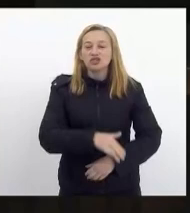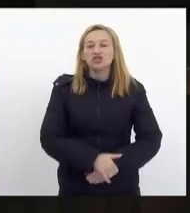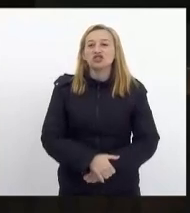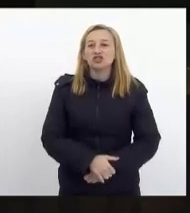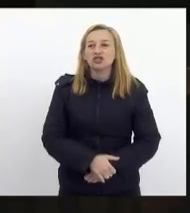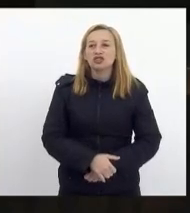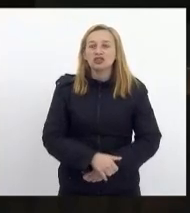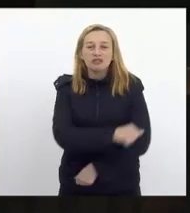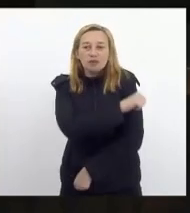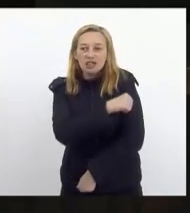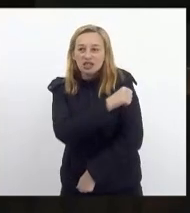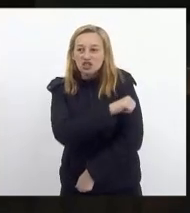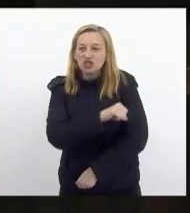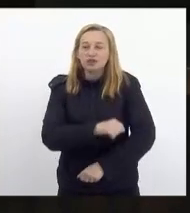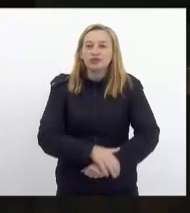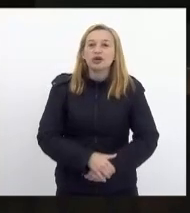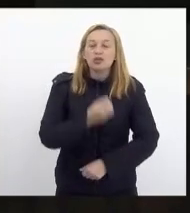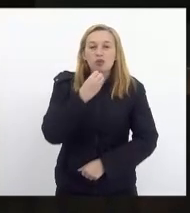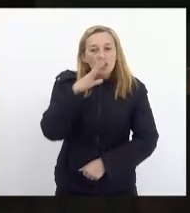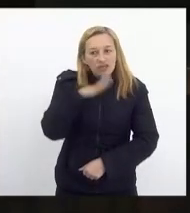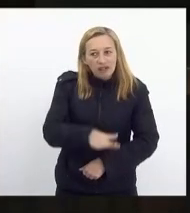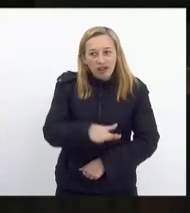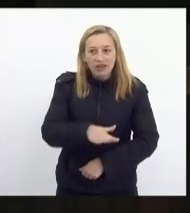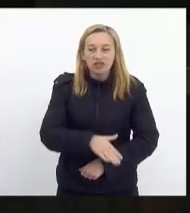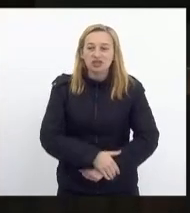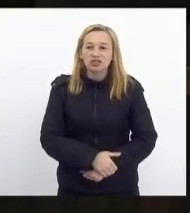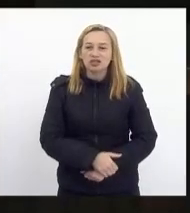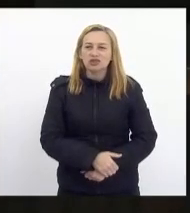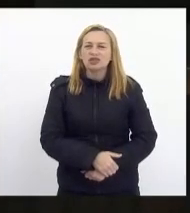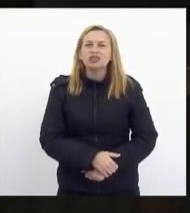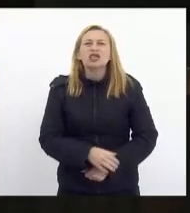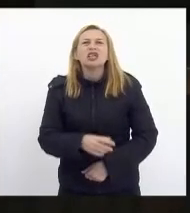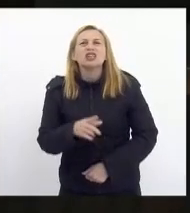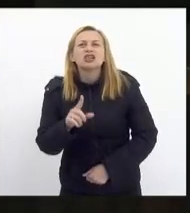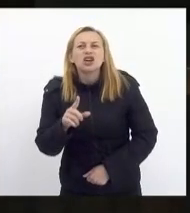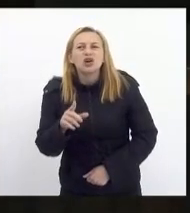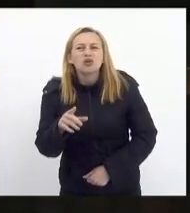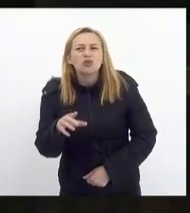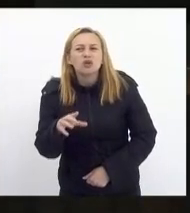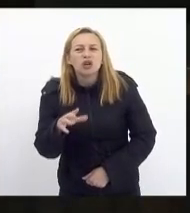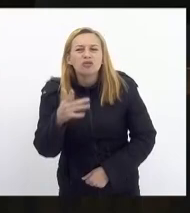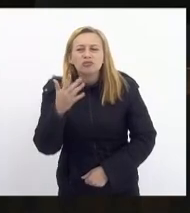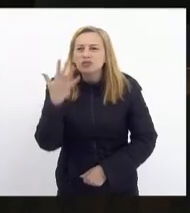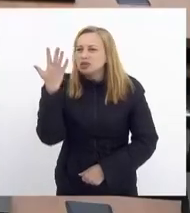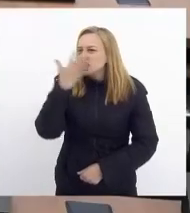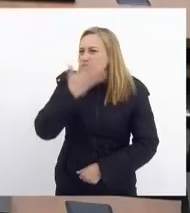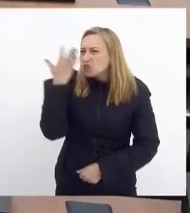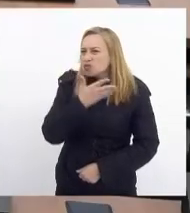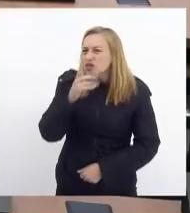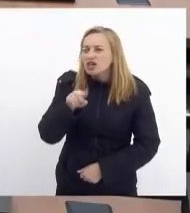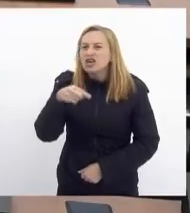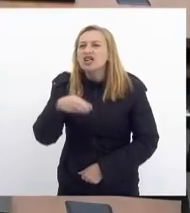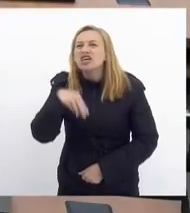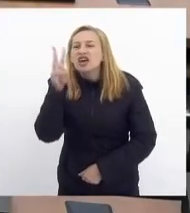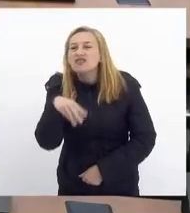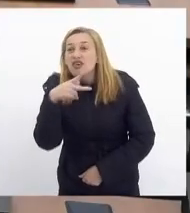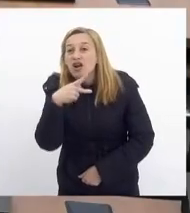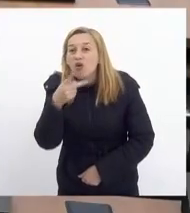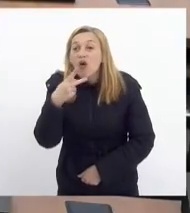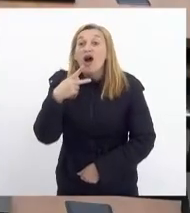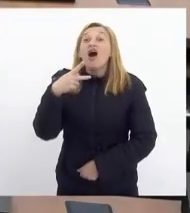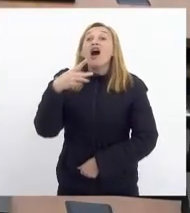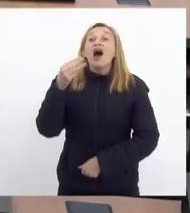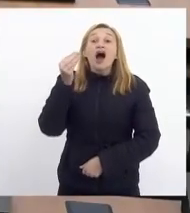Firmeira Rejane, boa tarde, alguém tinha falado aí, mas eu não estou conseguindo visualizar aqui. A Mônica